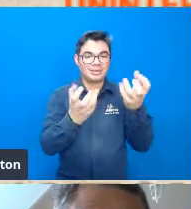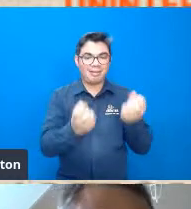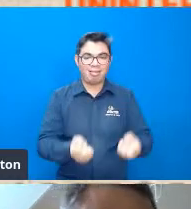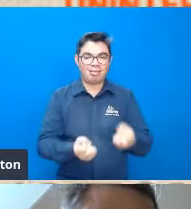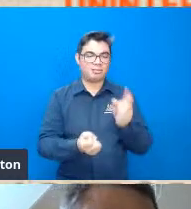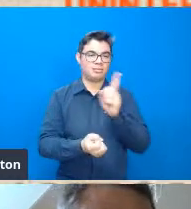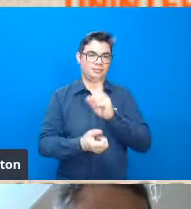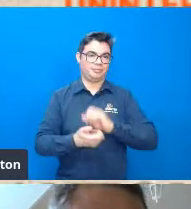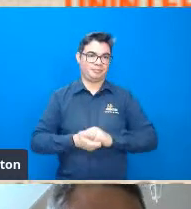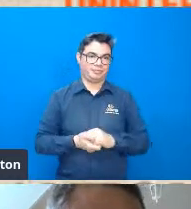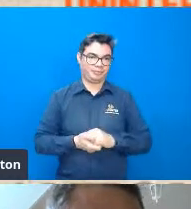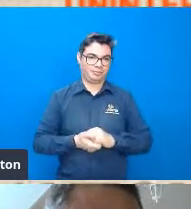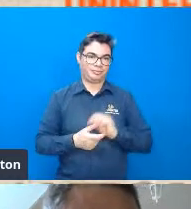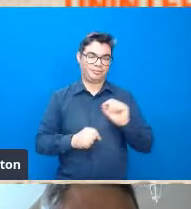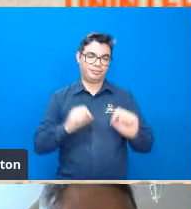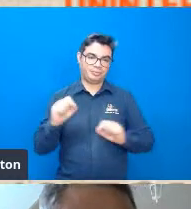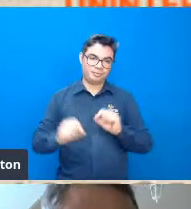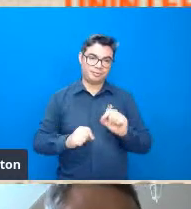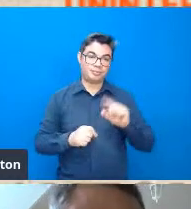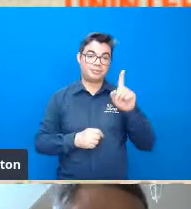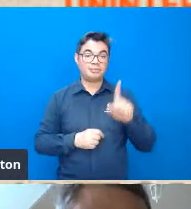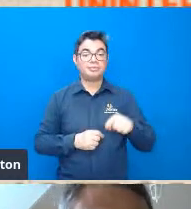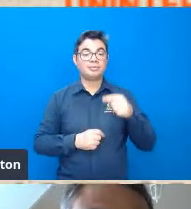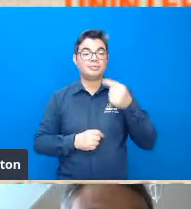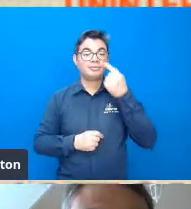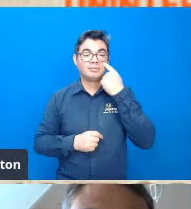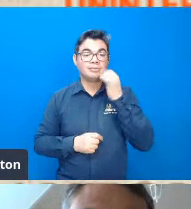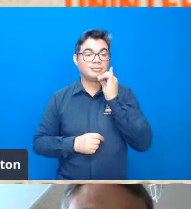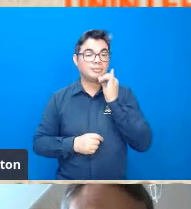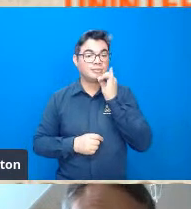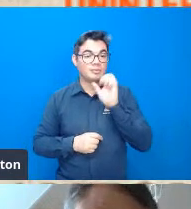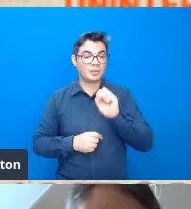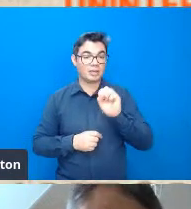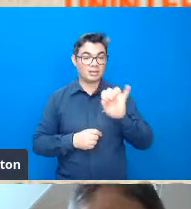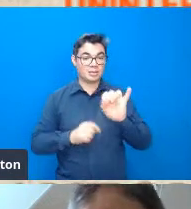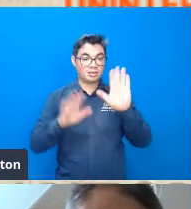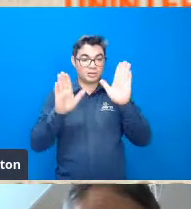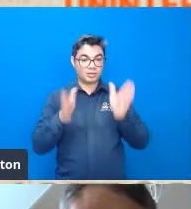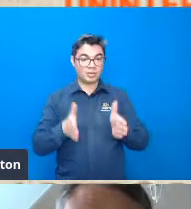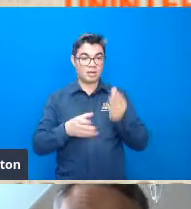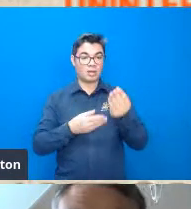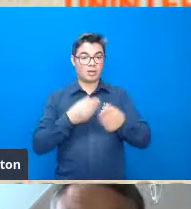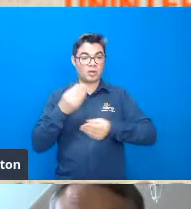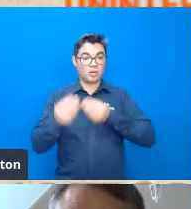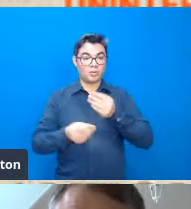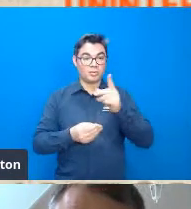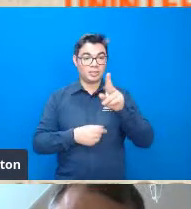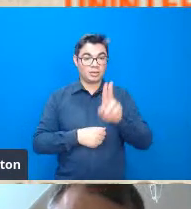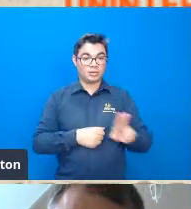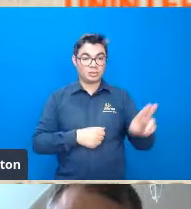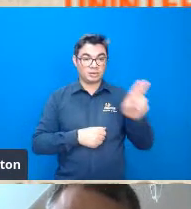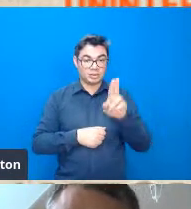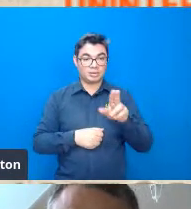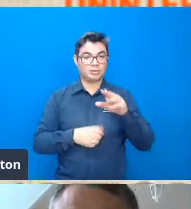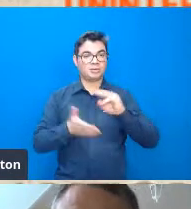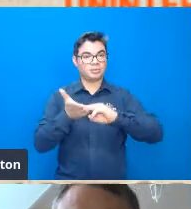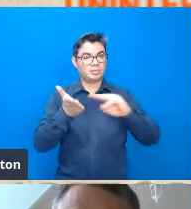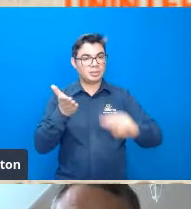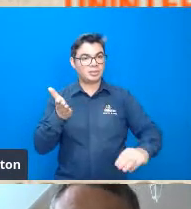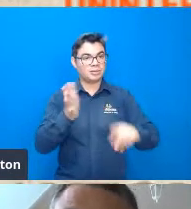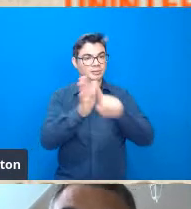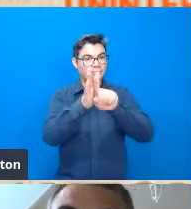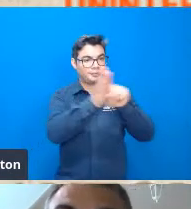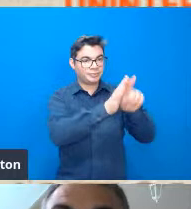então só que se você se quem está utilizando do método de análise